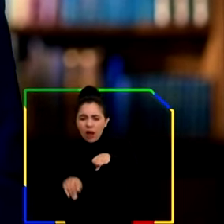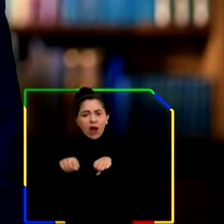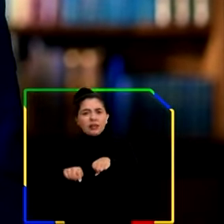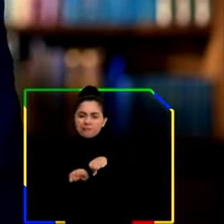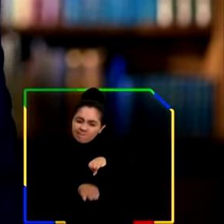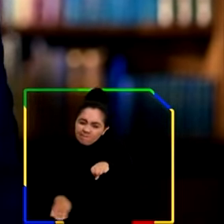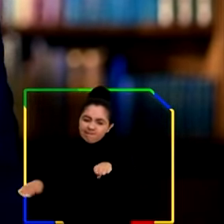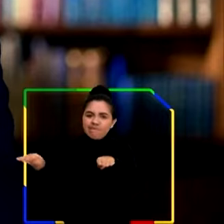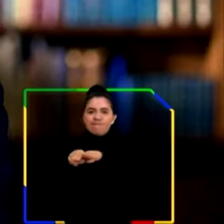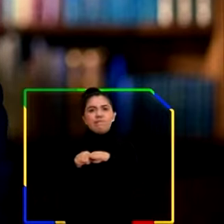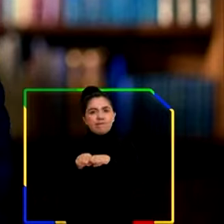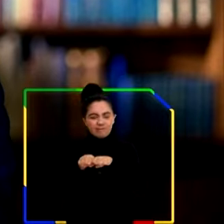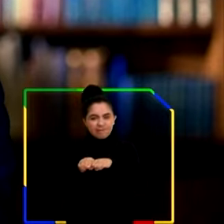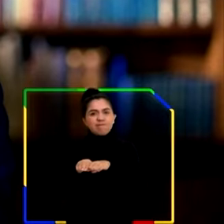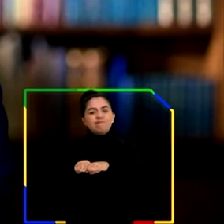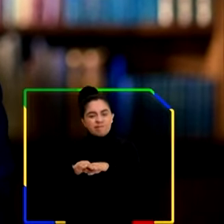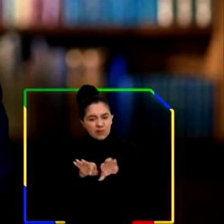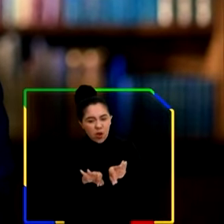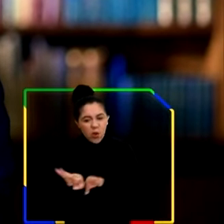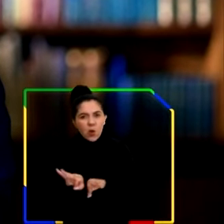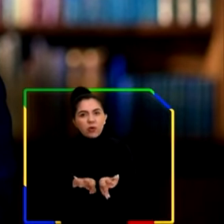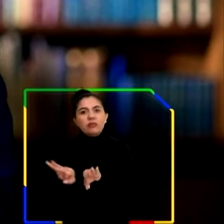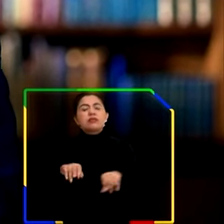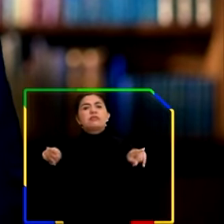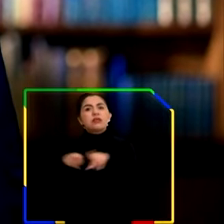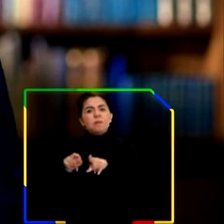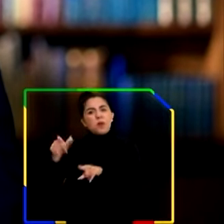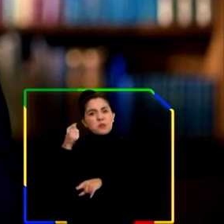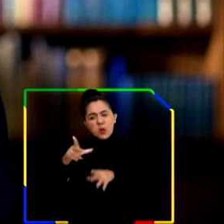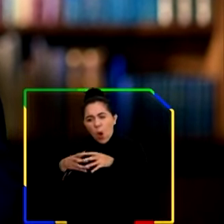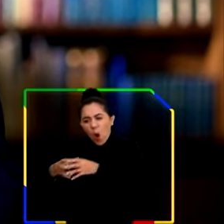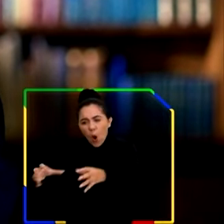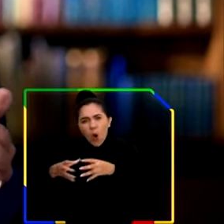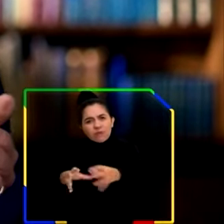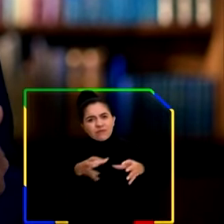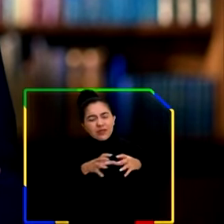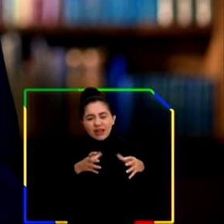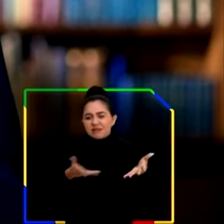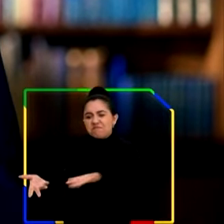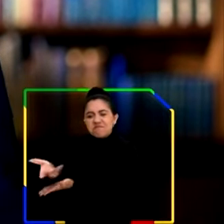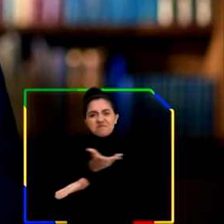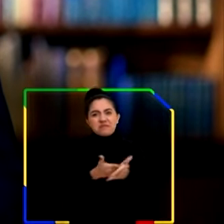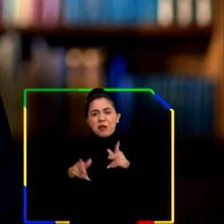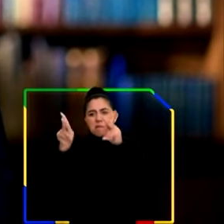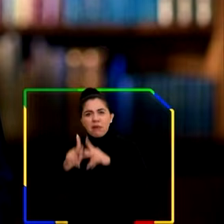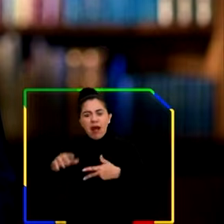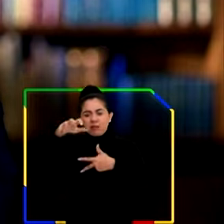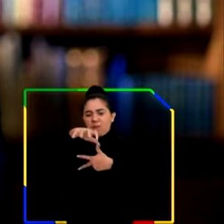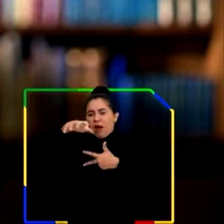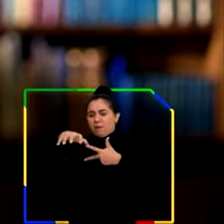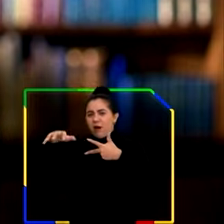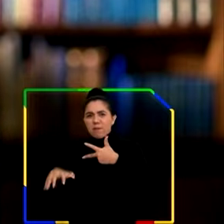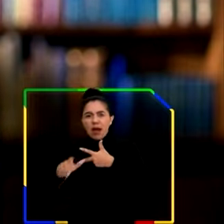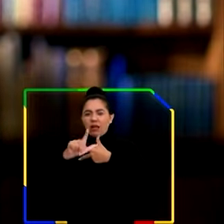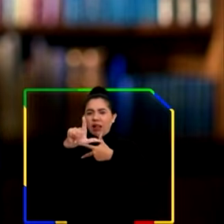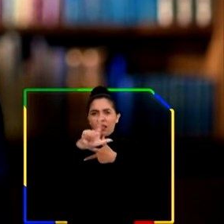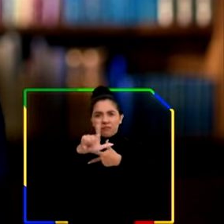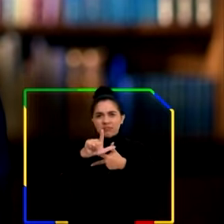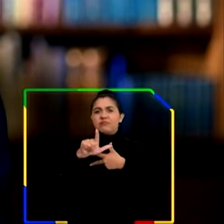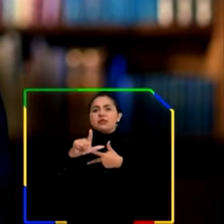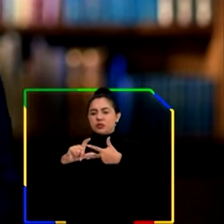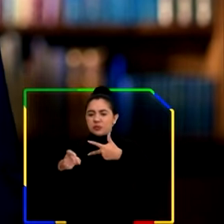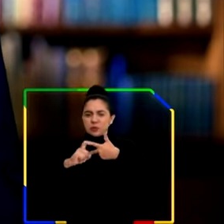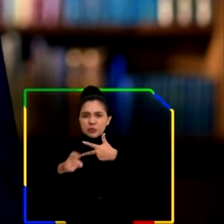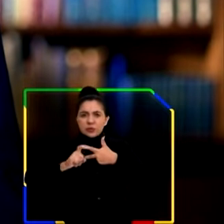desigualdade voltassem à ordem do dia. Permitiu a convivência harmoniosa entre executivos, legislativos e